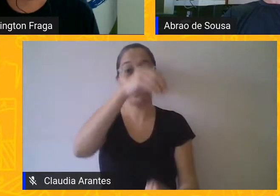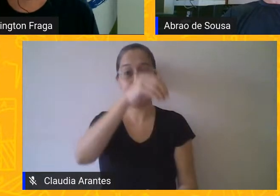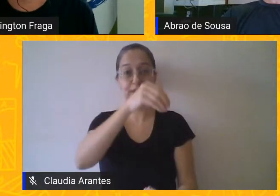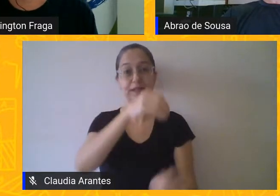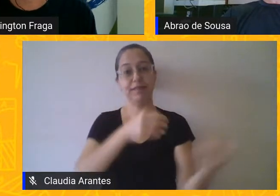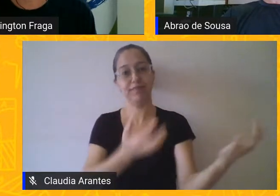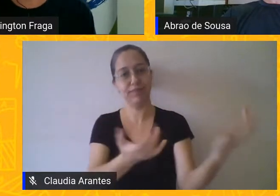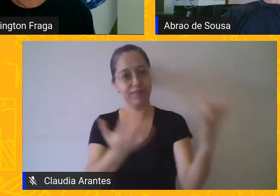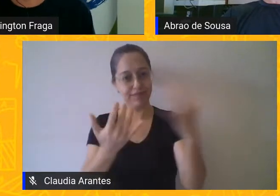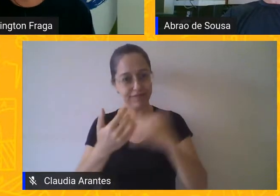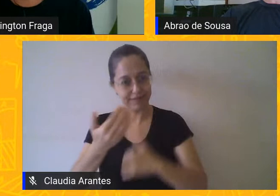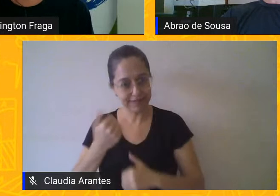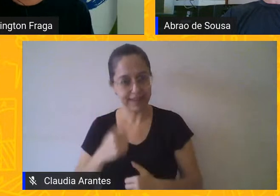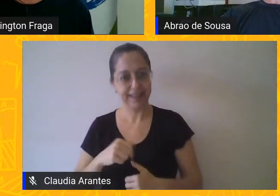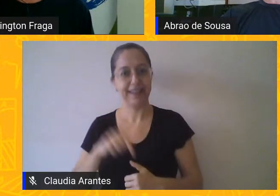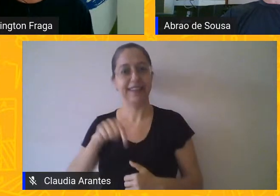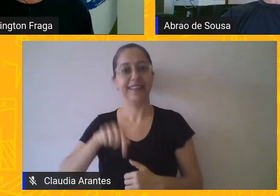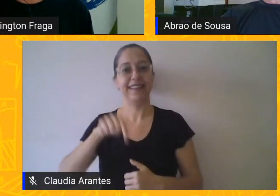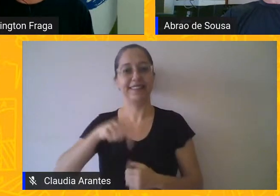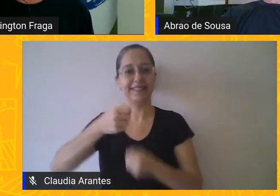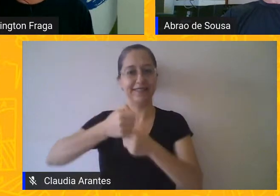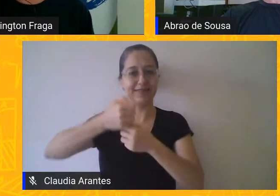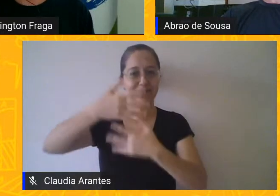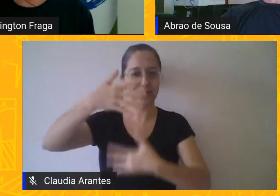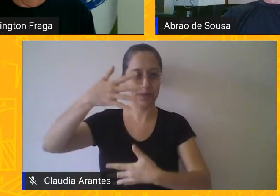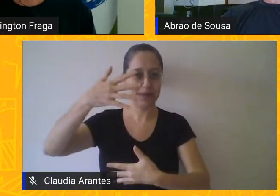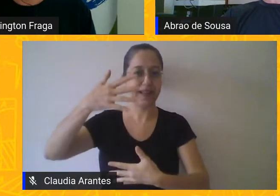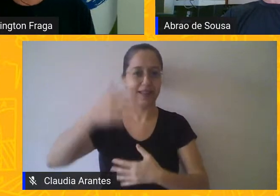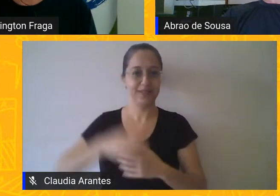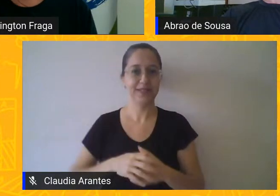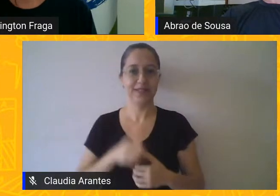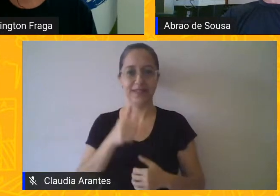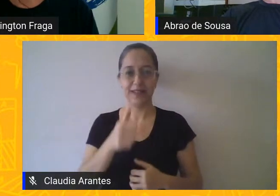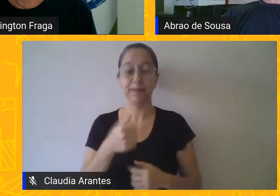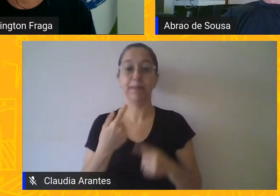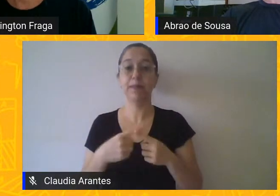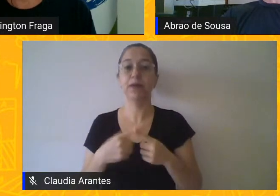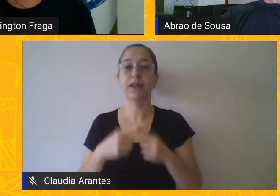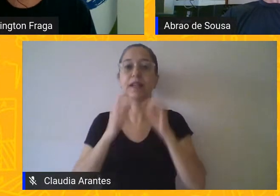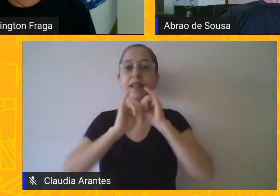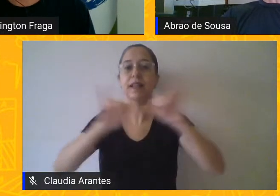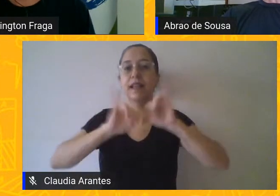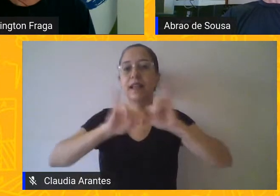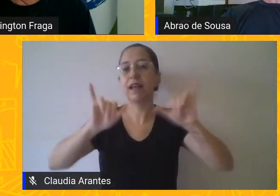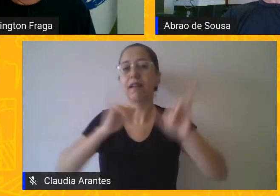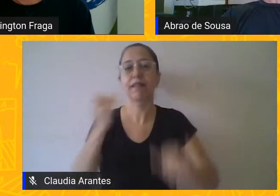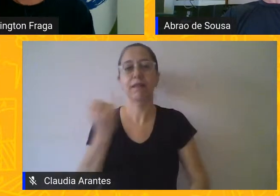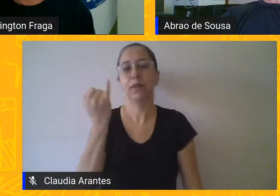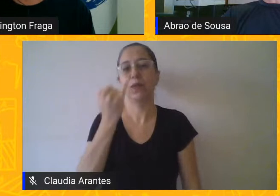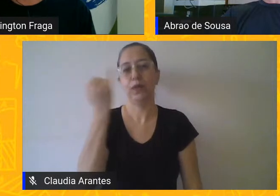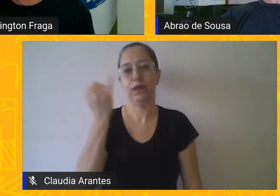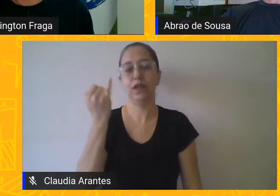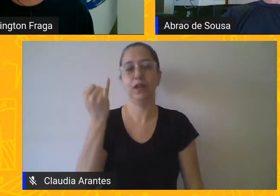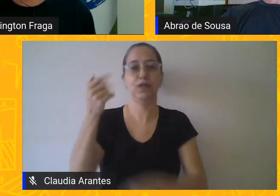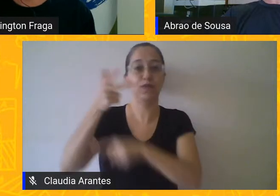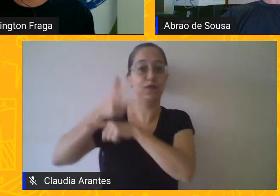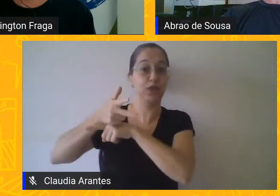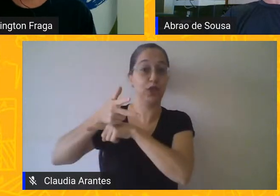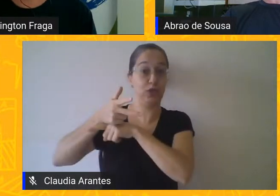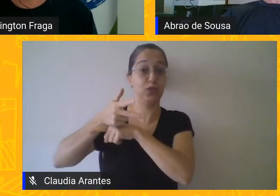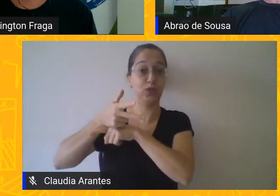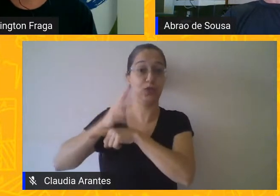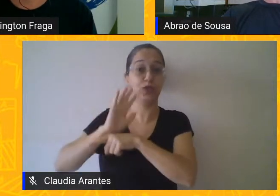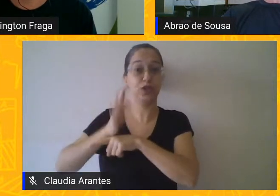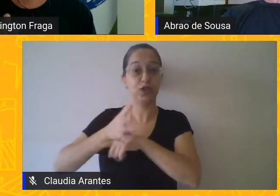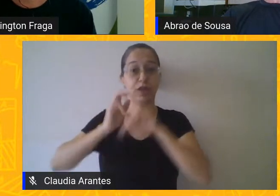de Almas, a gente tem um recado hoje bem interessante de um vídeo que mandaram para a gente. Vamos passar aqui o